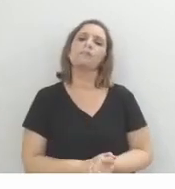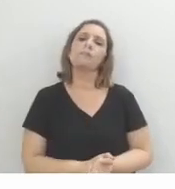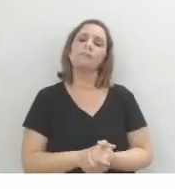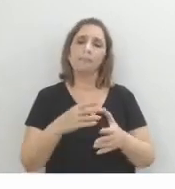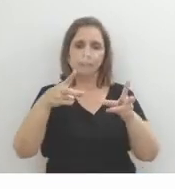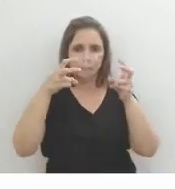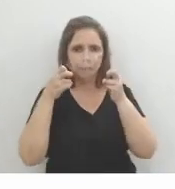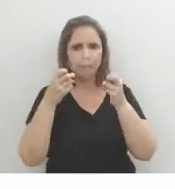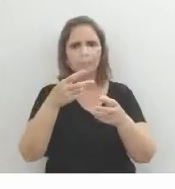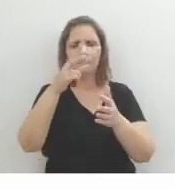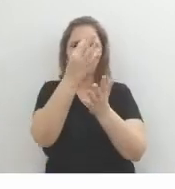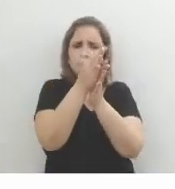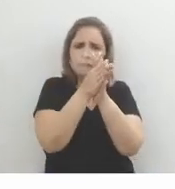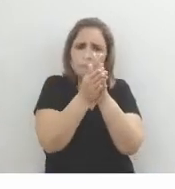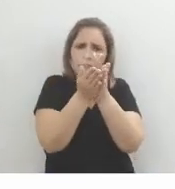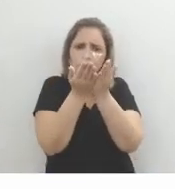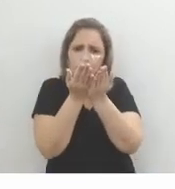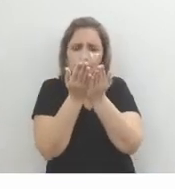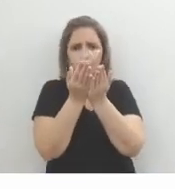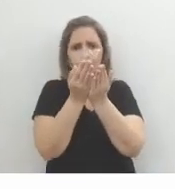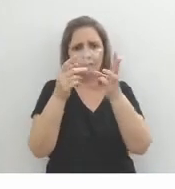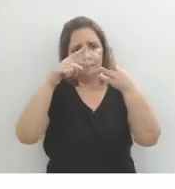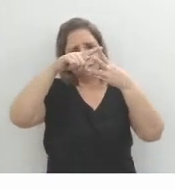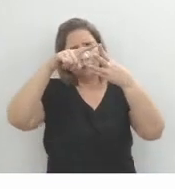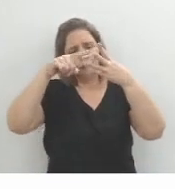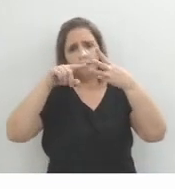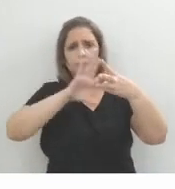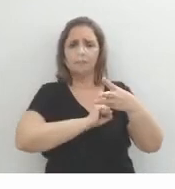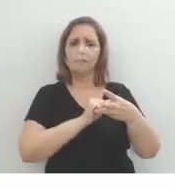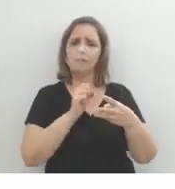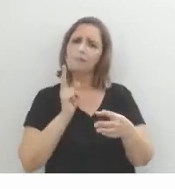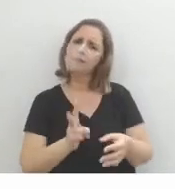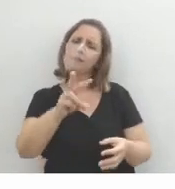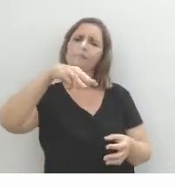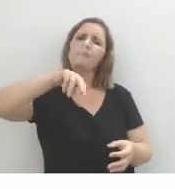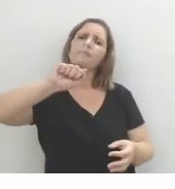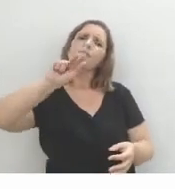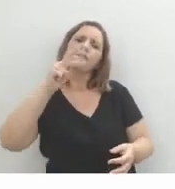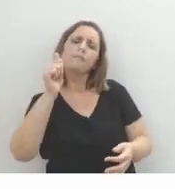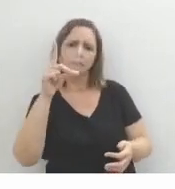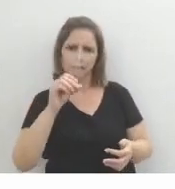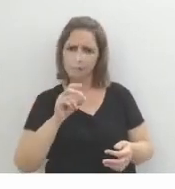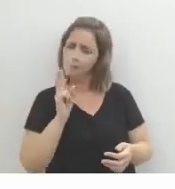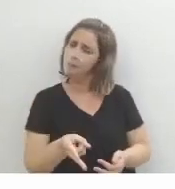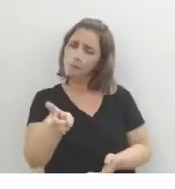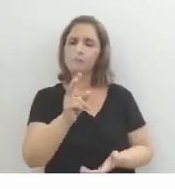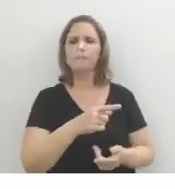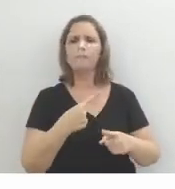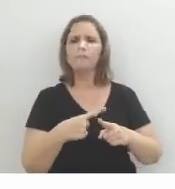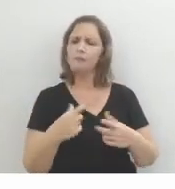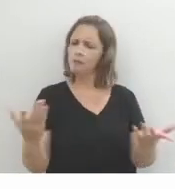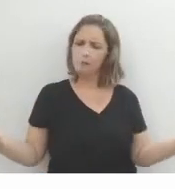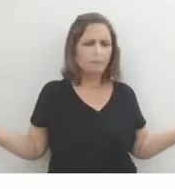vejam como esse enredo do triângulo amoroso faz parte das obras machadianas. E por que,